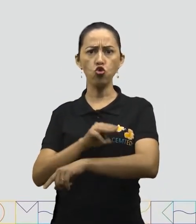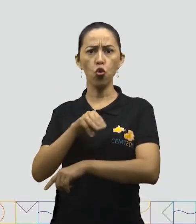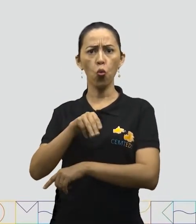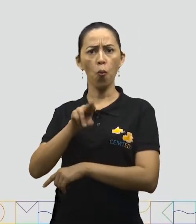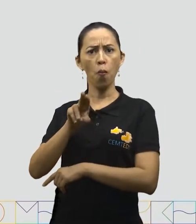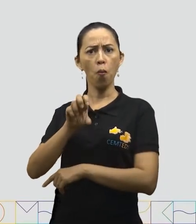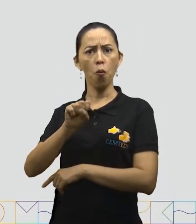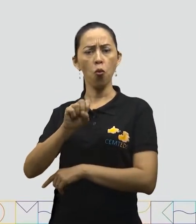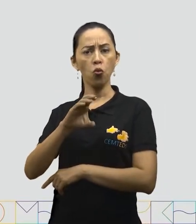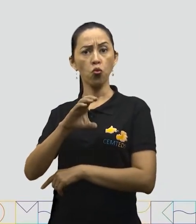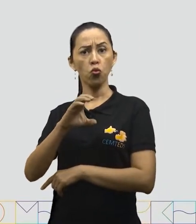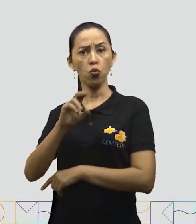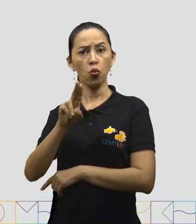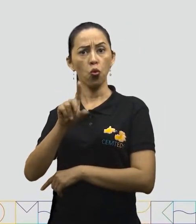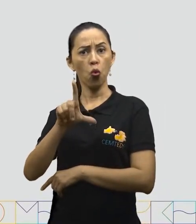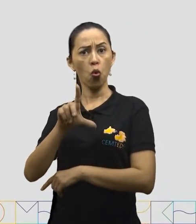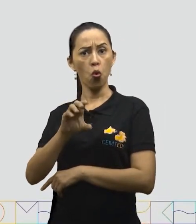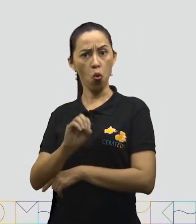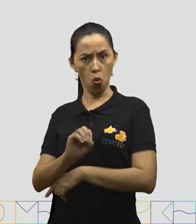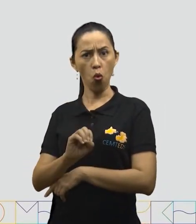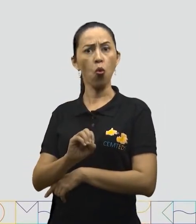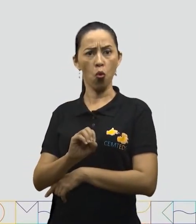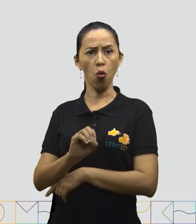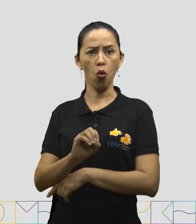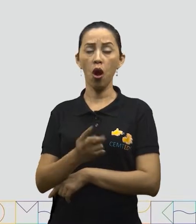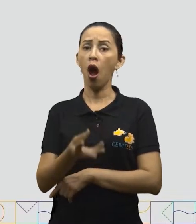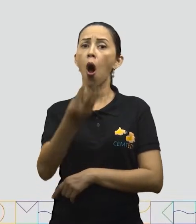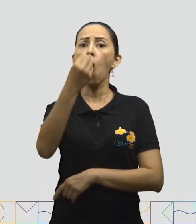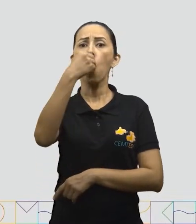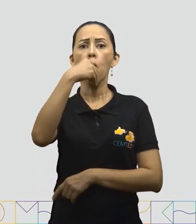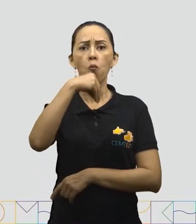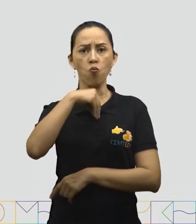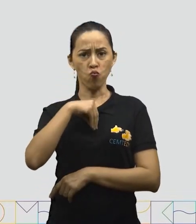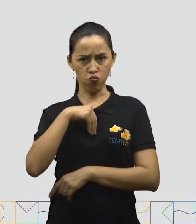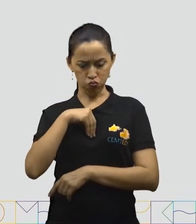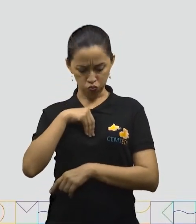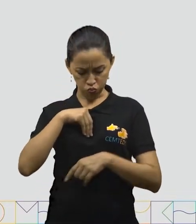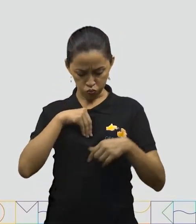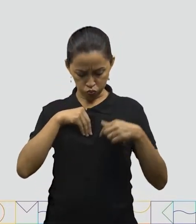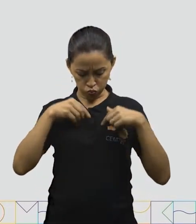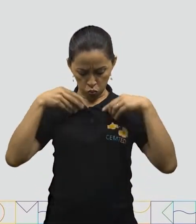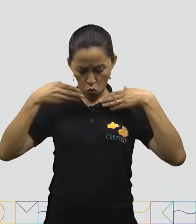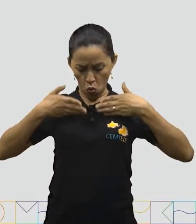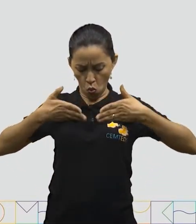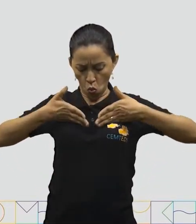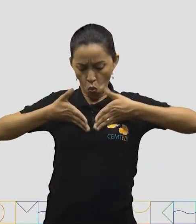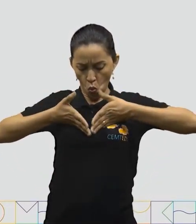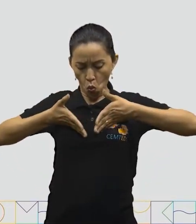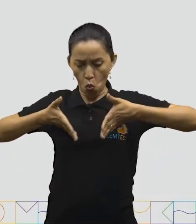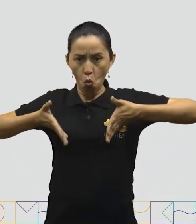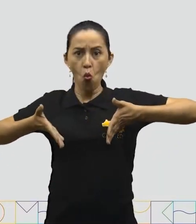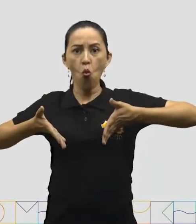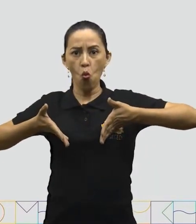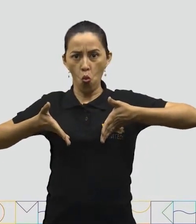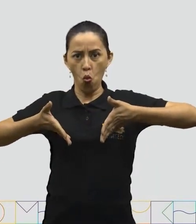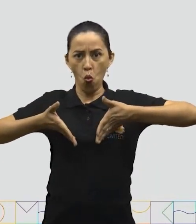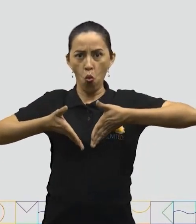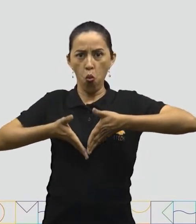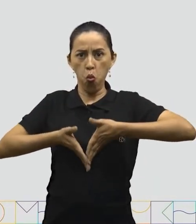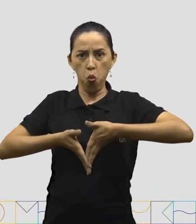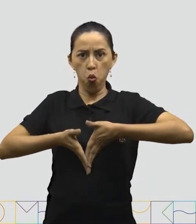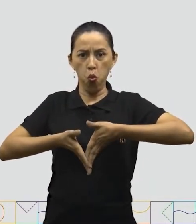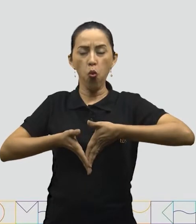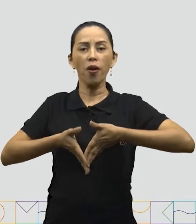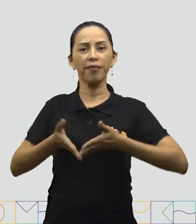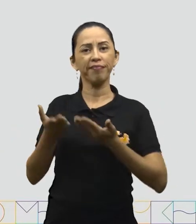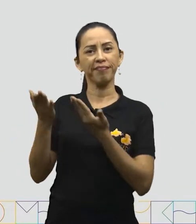mais alargada é o alimento passando por dentro do tubo, graças à ação dos músculos. Essa